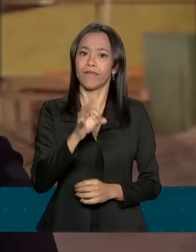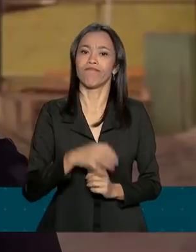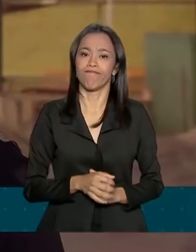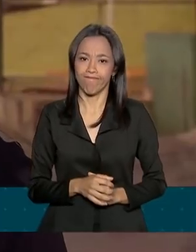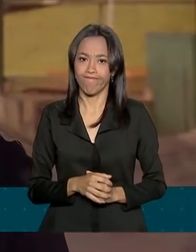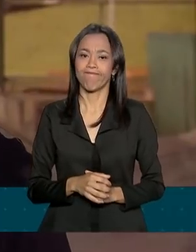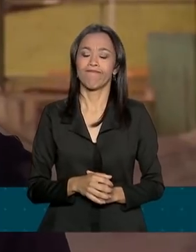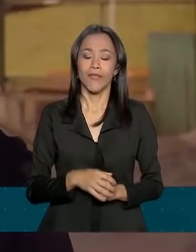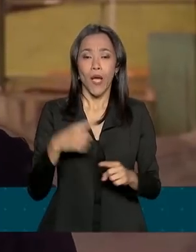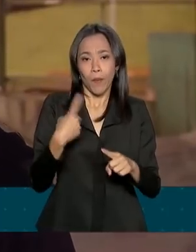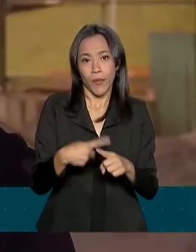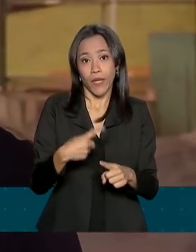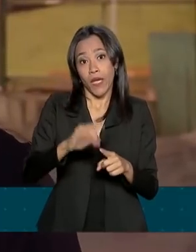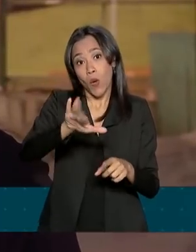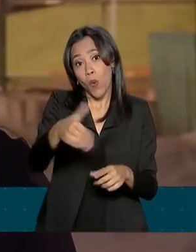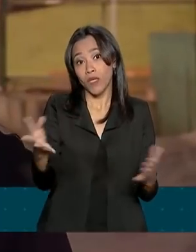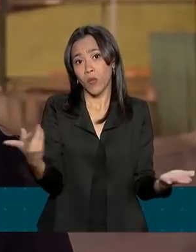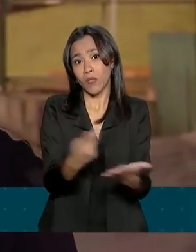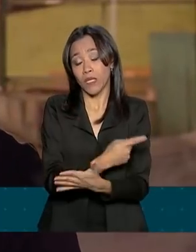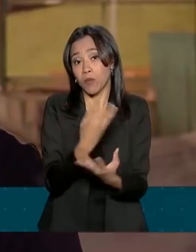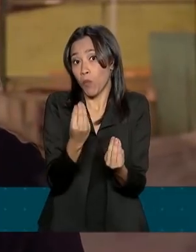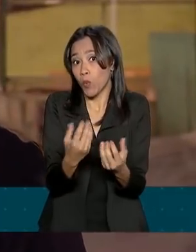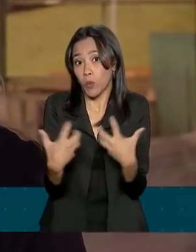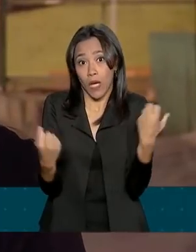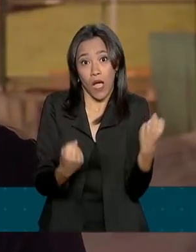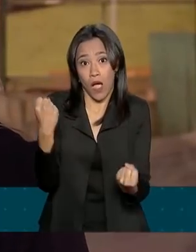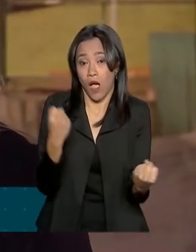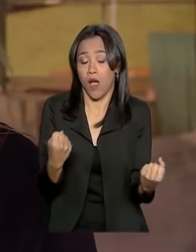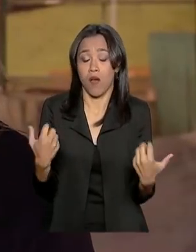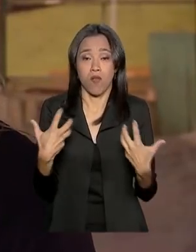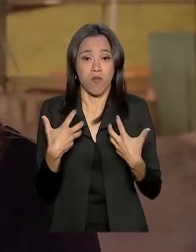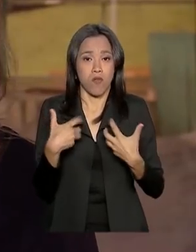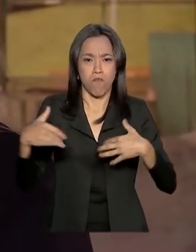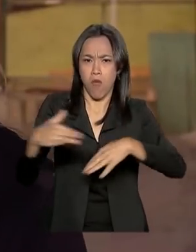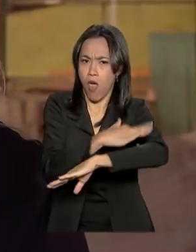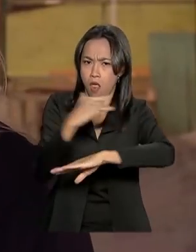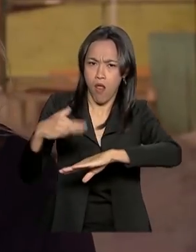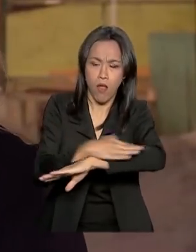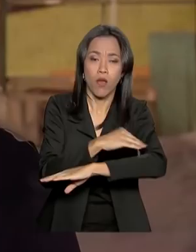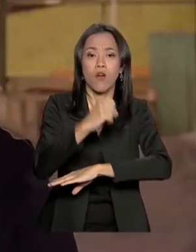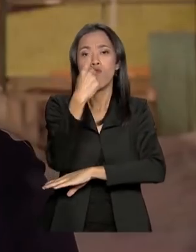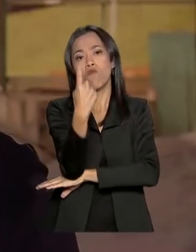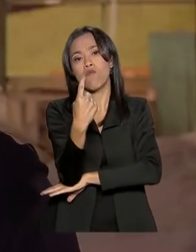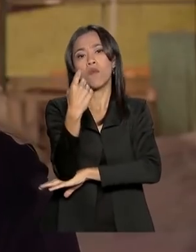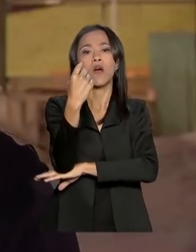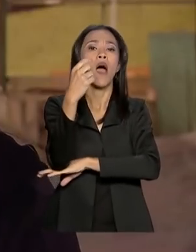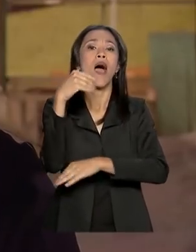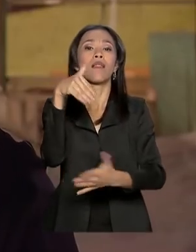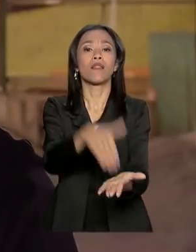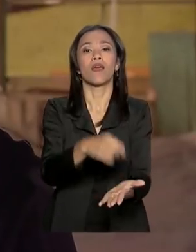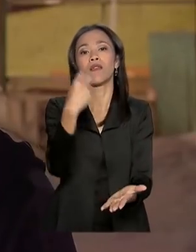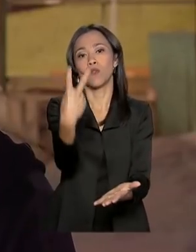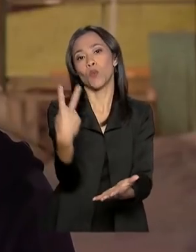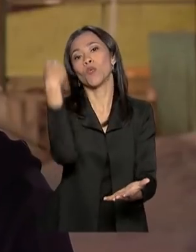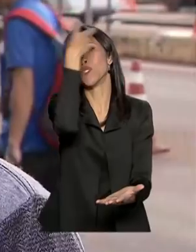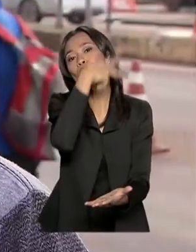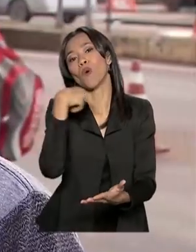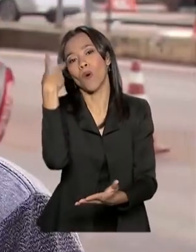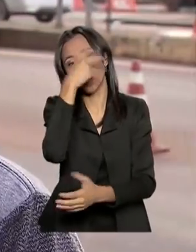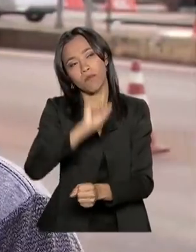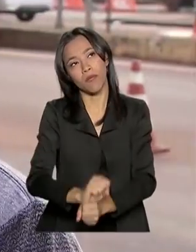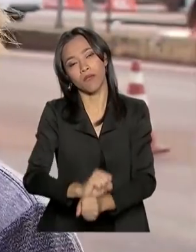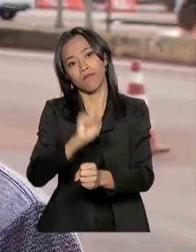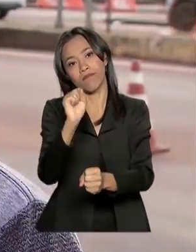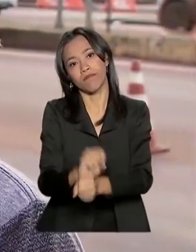geralmente quando tem muito movimento aqui é uma ou duas horas no mínimo para te conseguir passar, fazer a travessia.